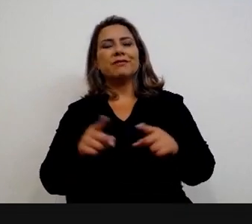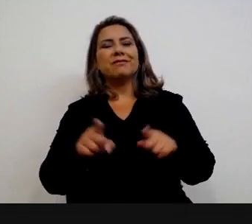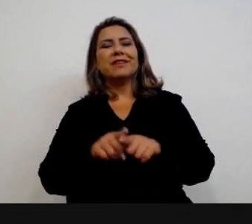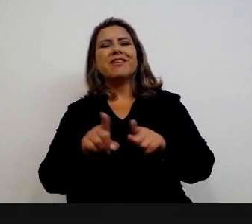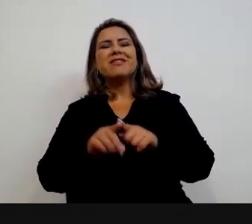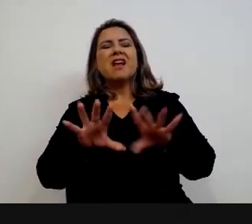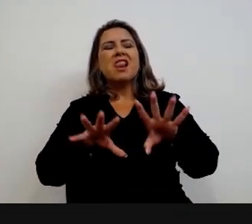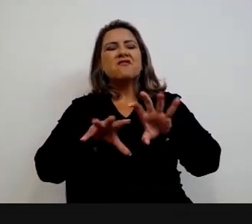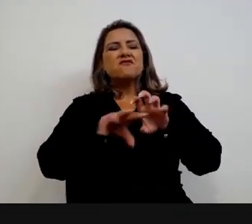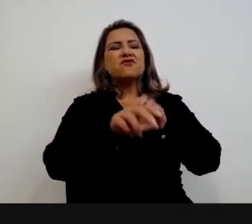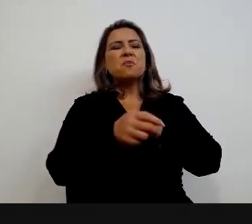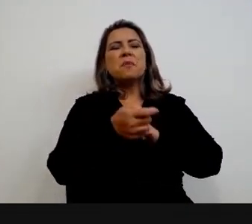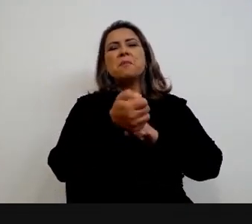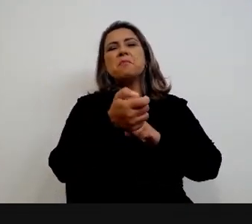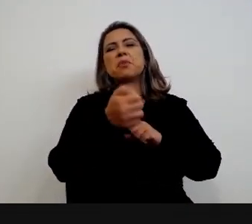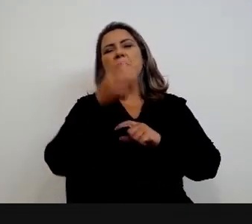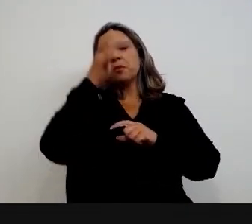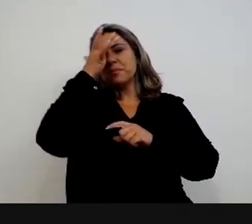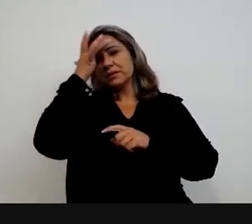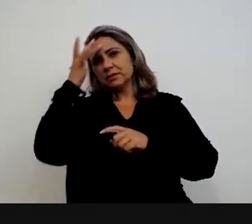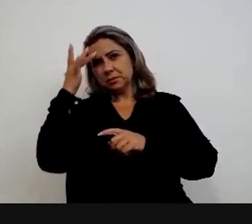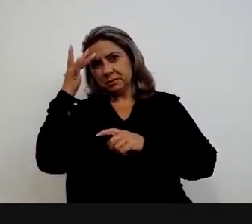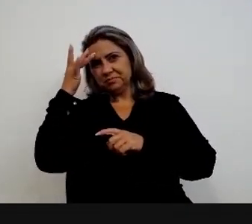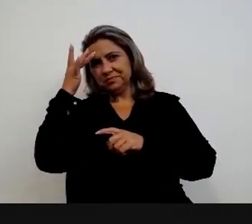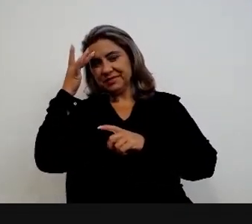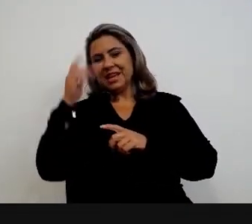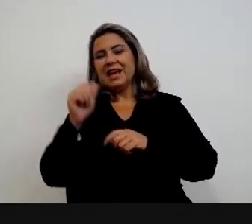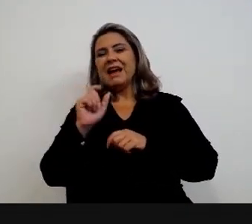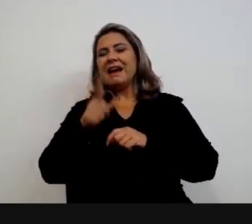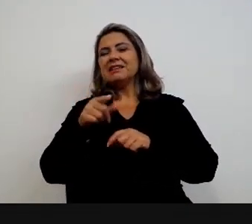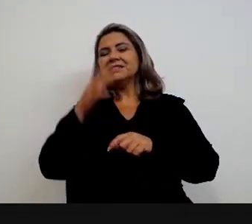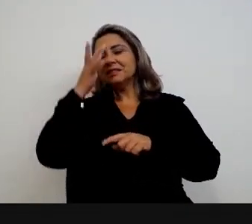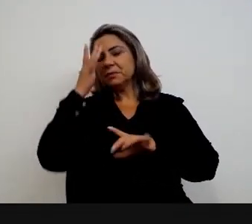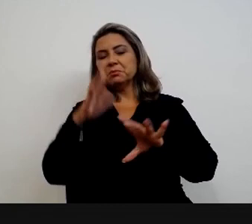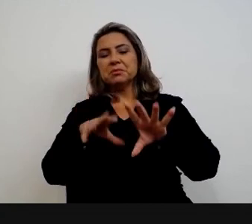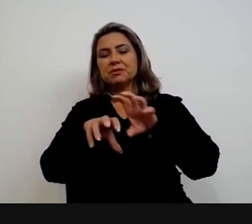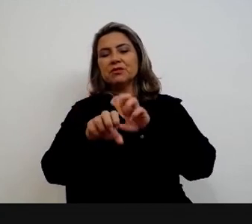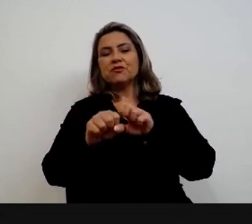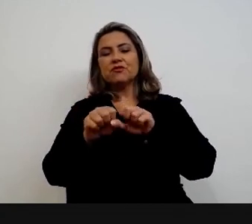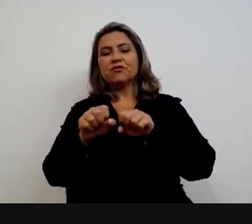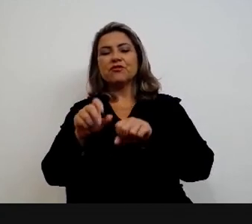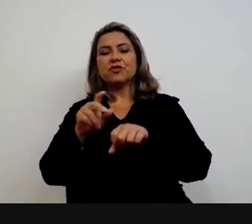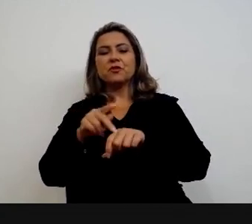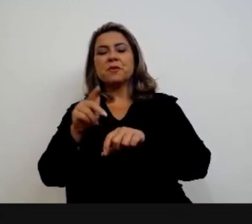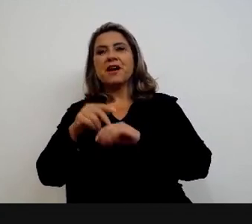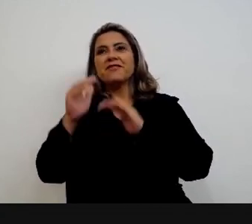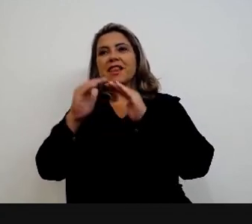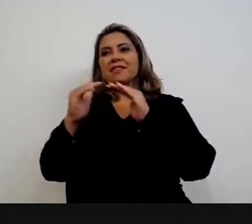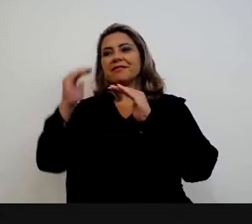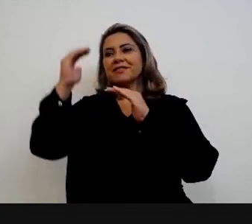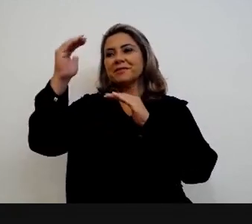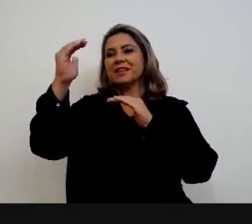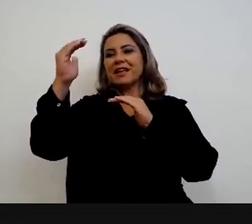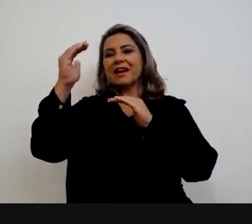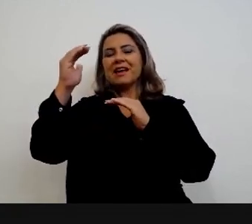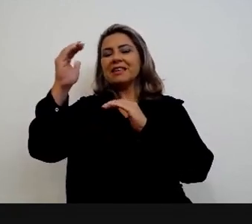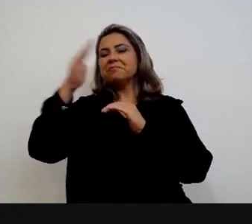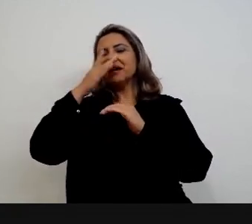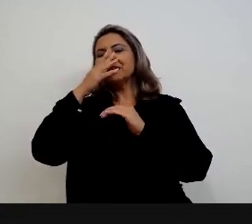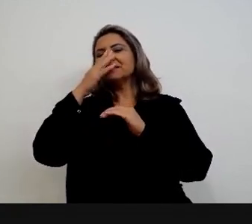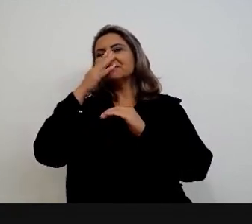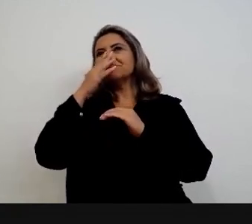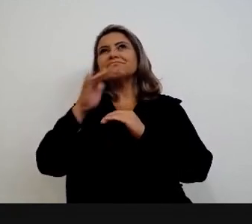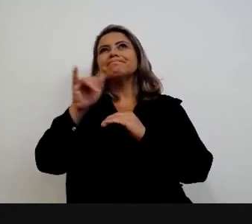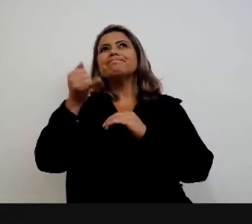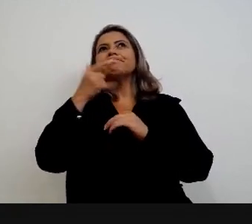pouquíssimas pessoas por ano essas pessoas iam sempre para posições de alto escalão e não conversavam com o resto